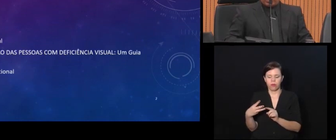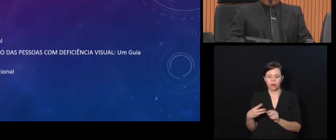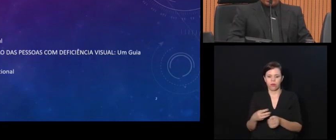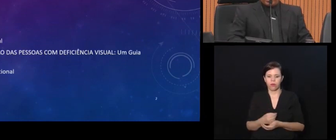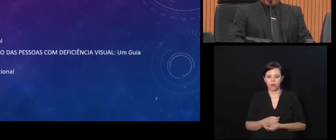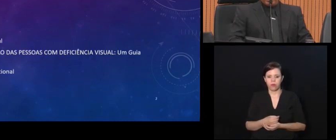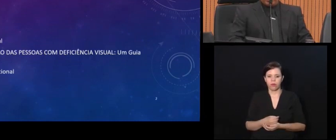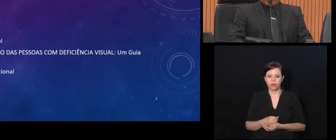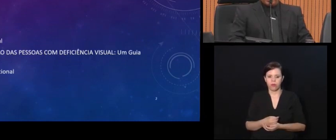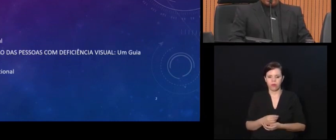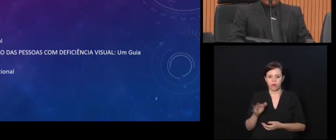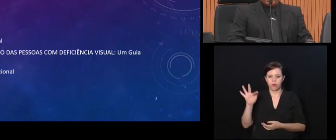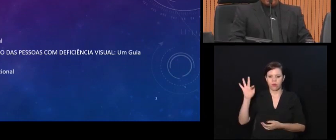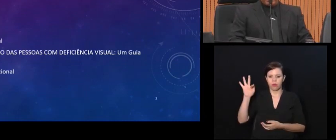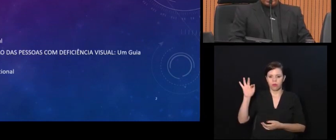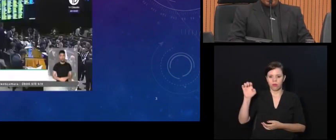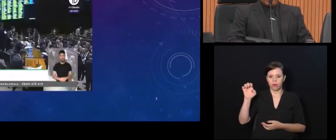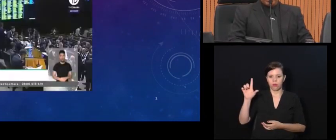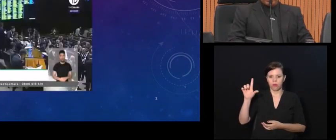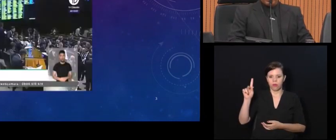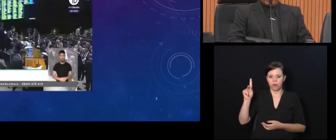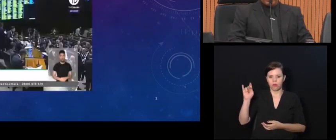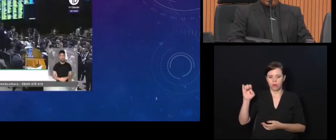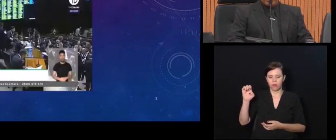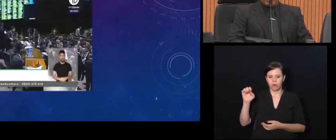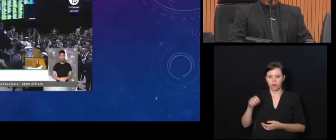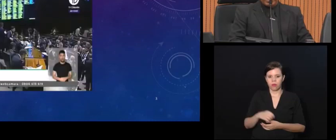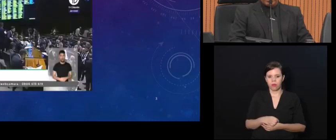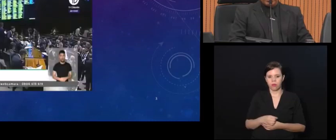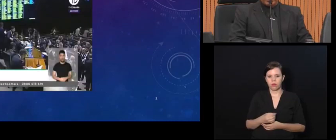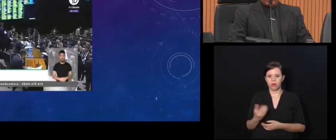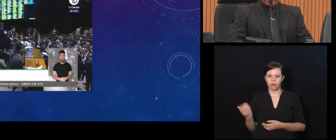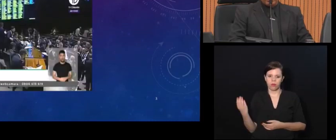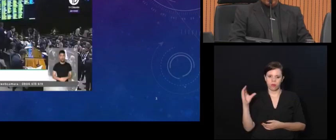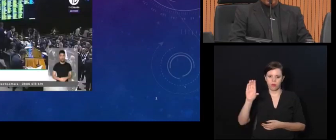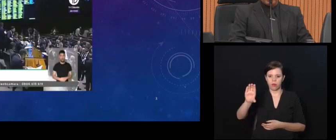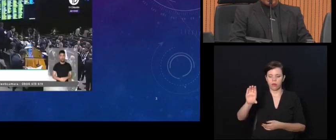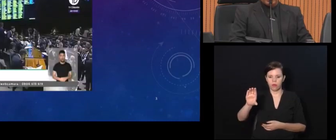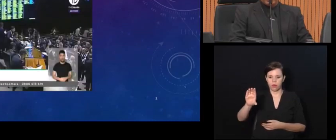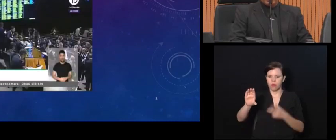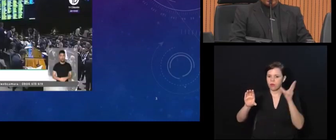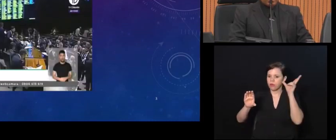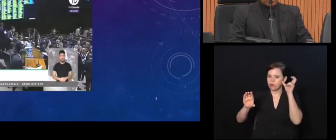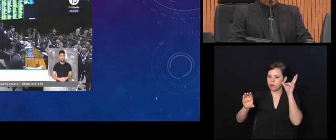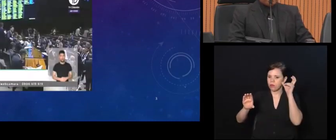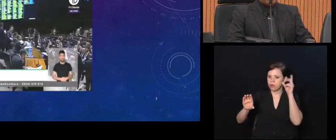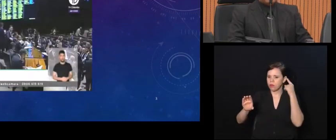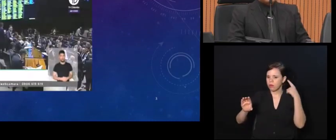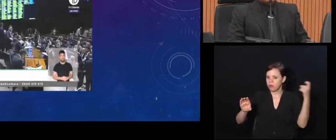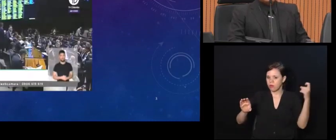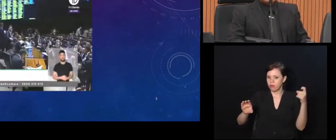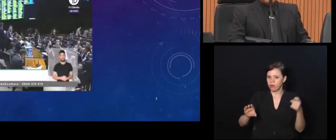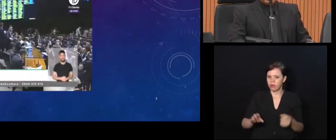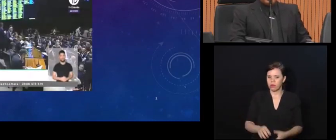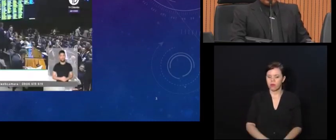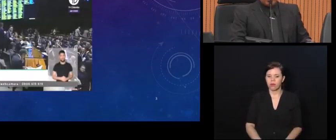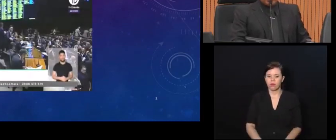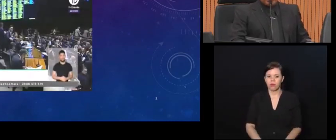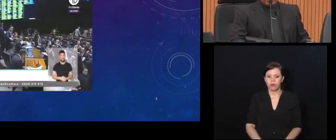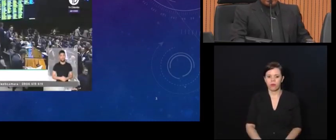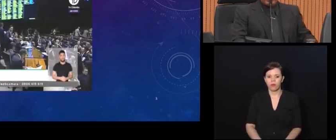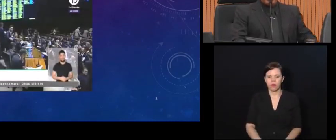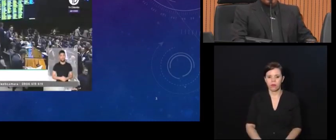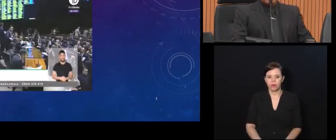que se chama Felipe Rigoni. Dá para jogar esse vídeo aí do slide 3 com áudio para poder reproduzir? Esse Felipe